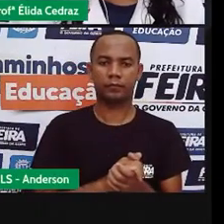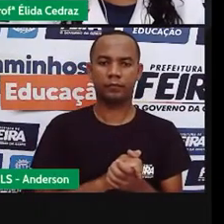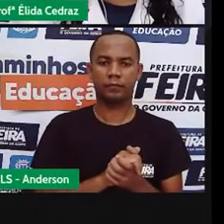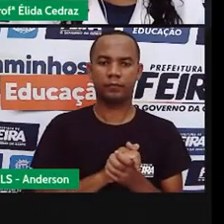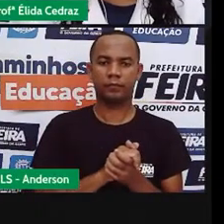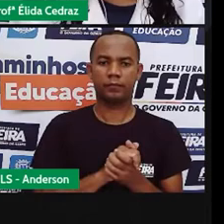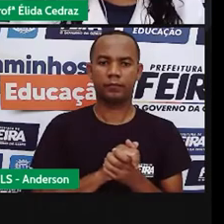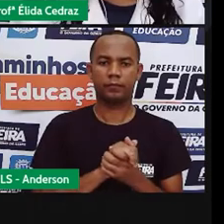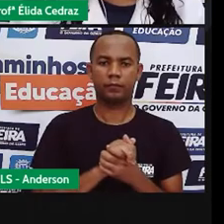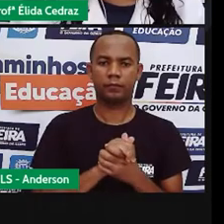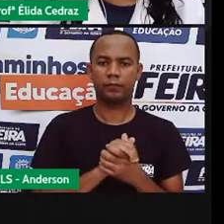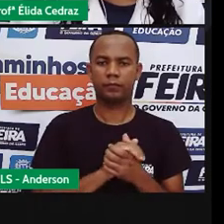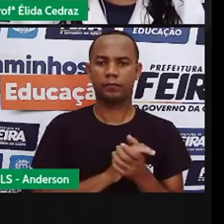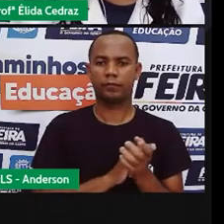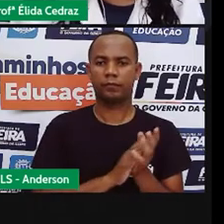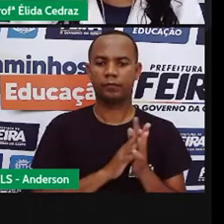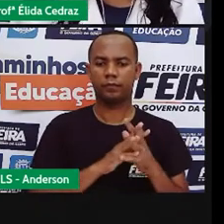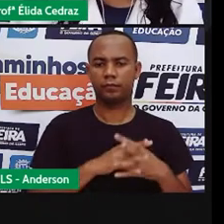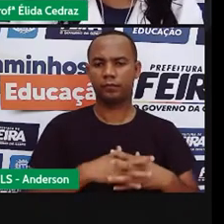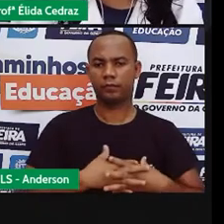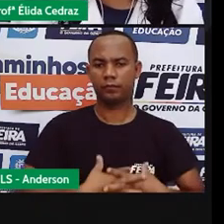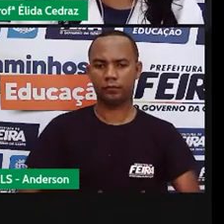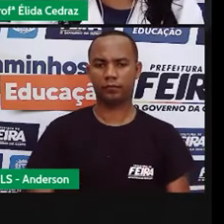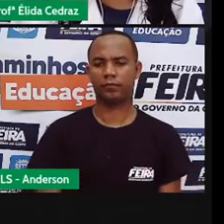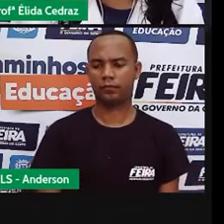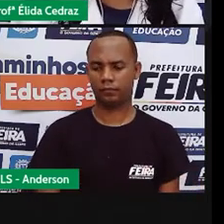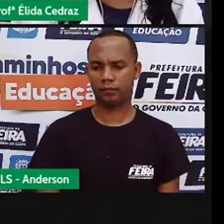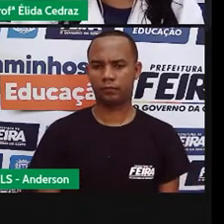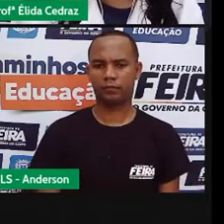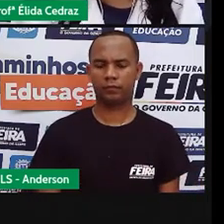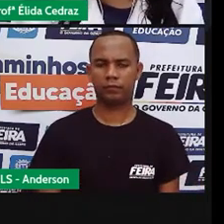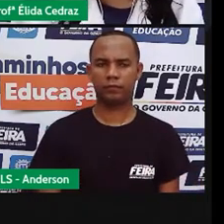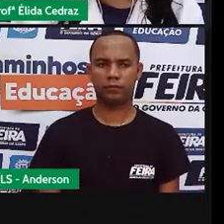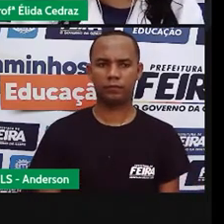Espaços Públicos e Espaços Privados